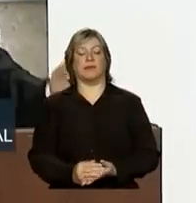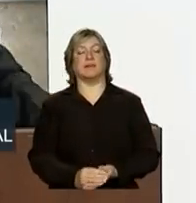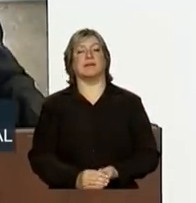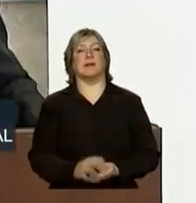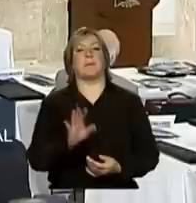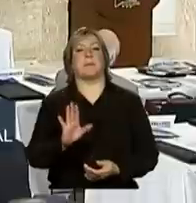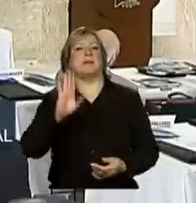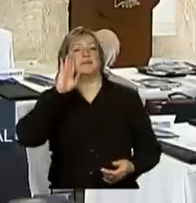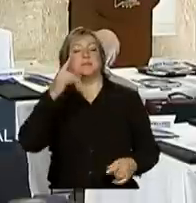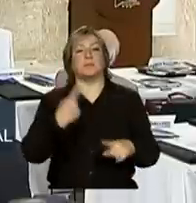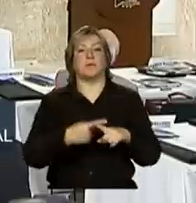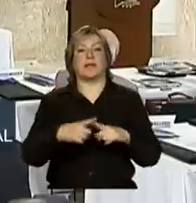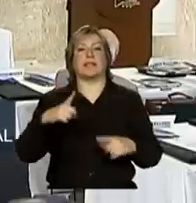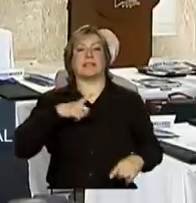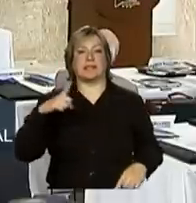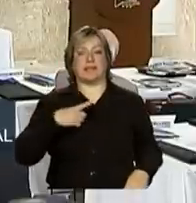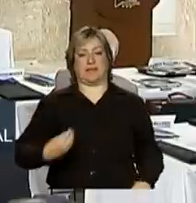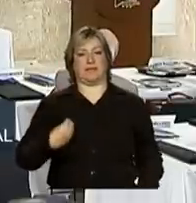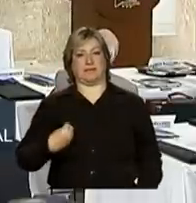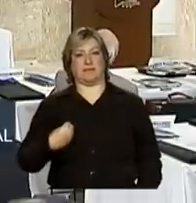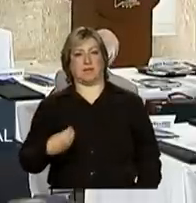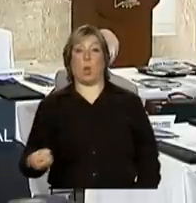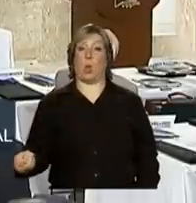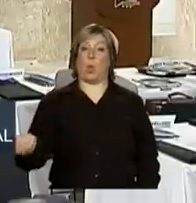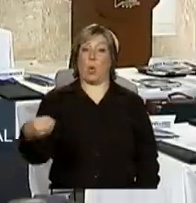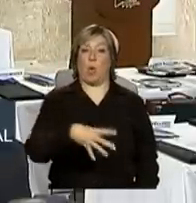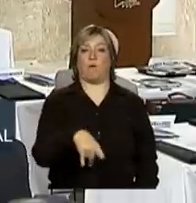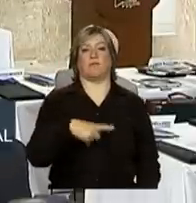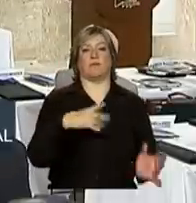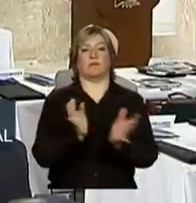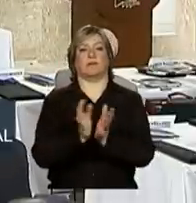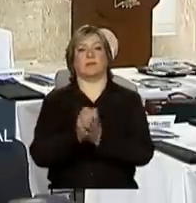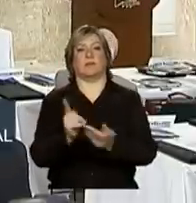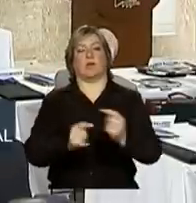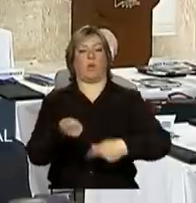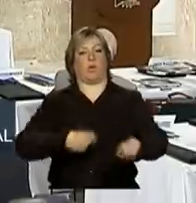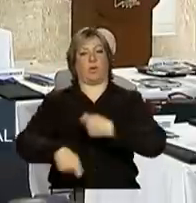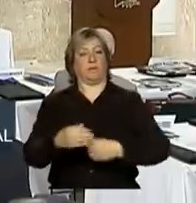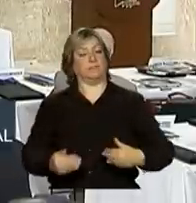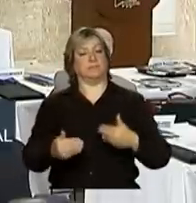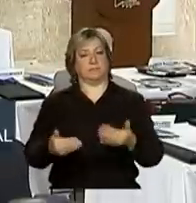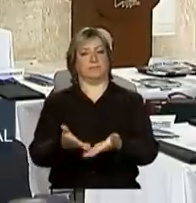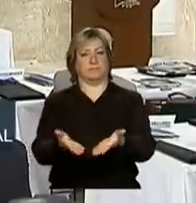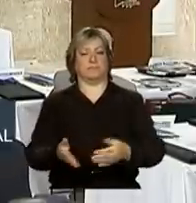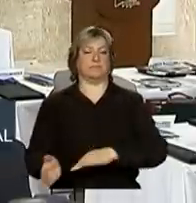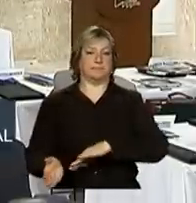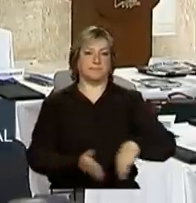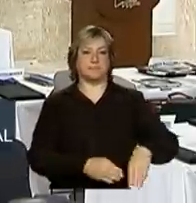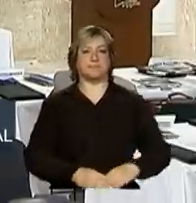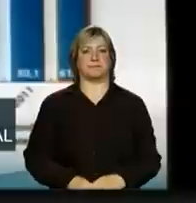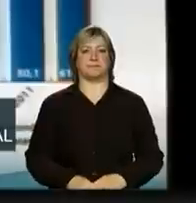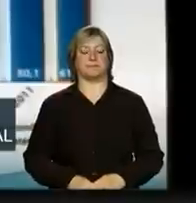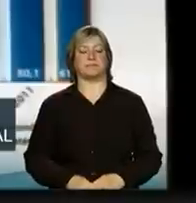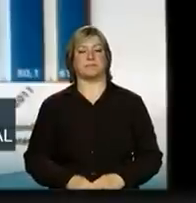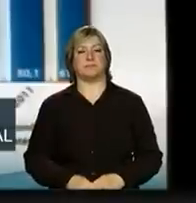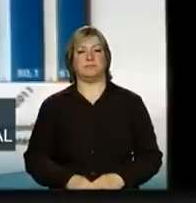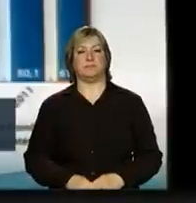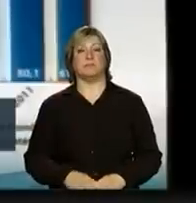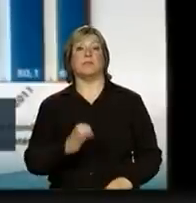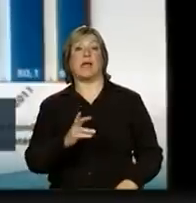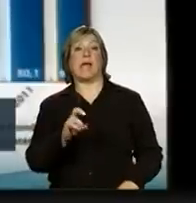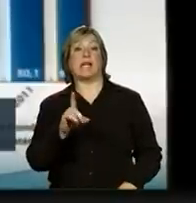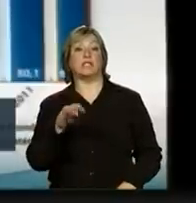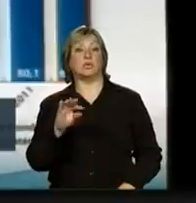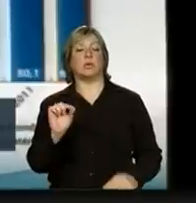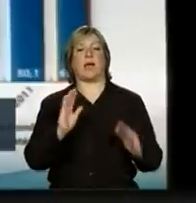está havendo novas injeções de crédito na economia. Passamos adiante. Bom, o crédito